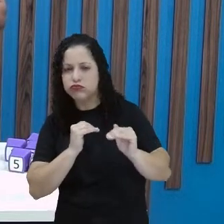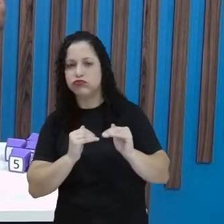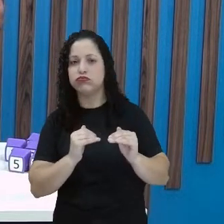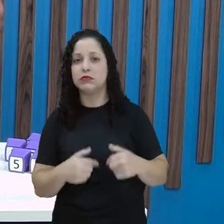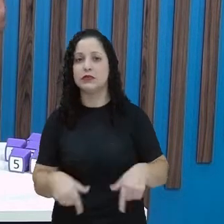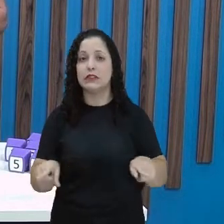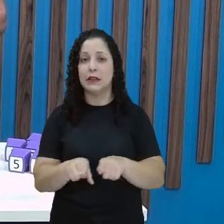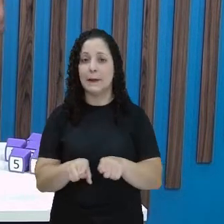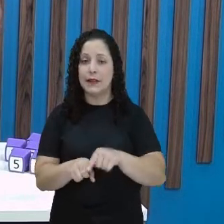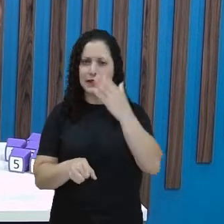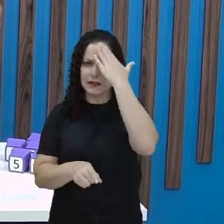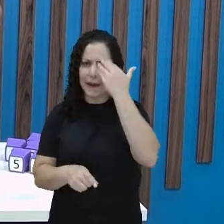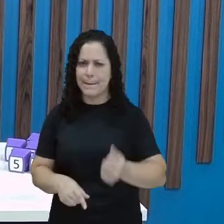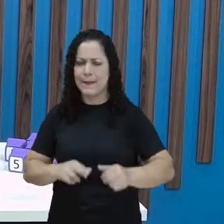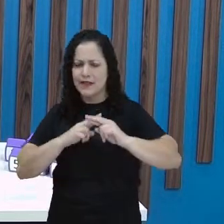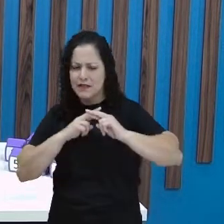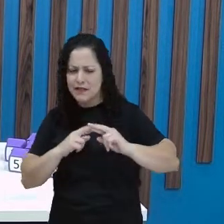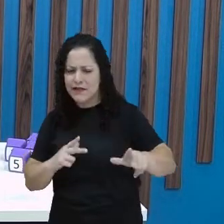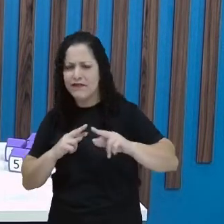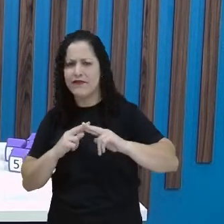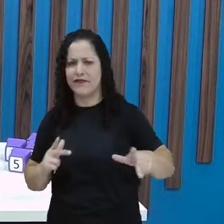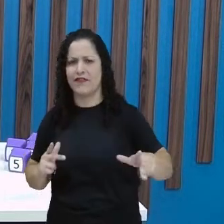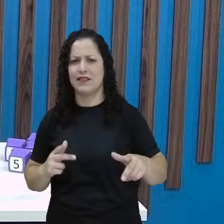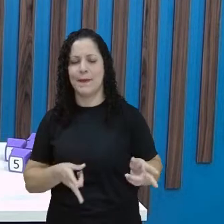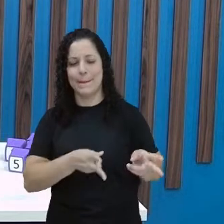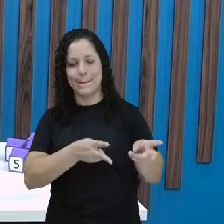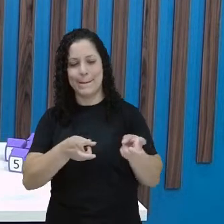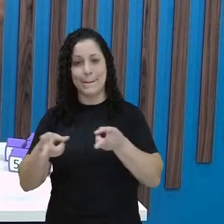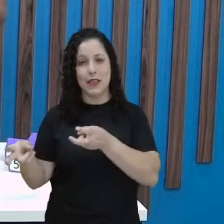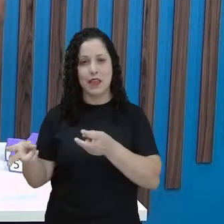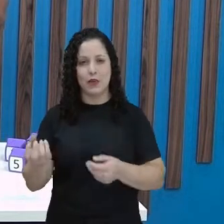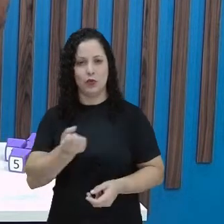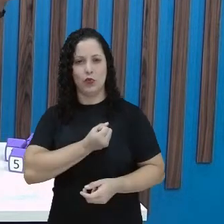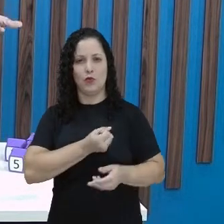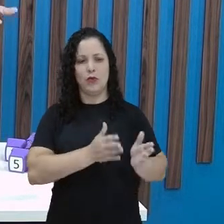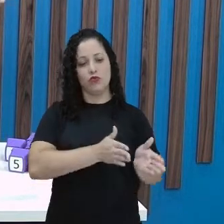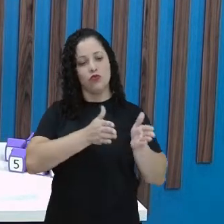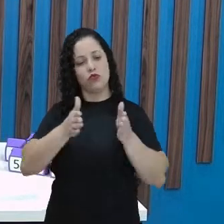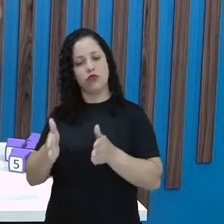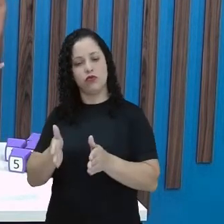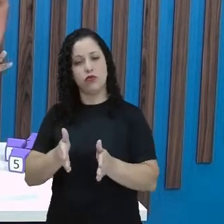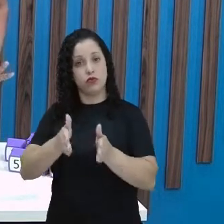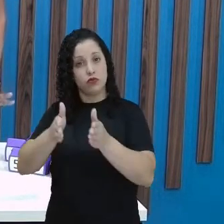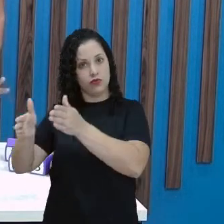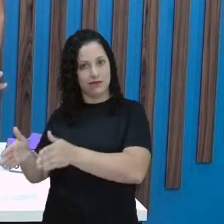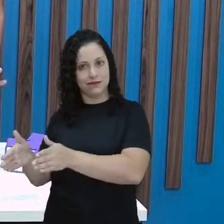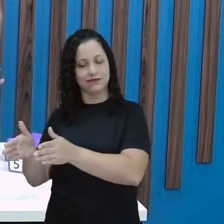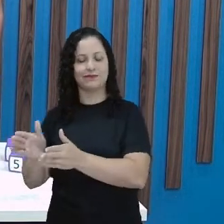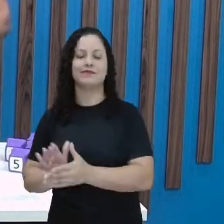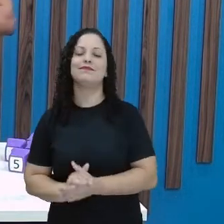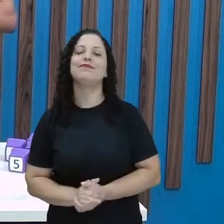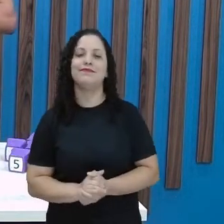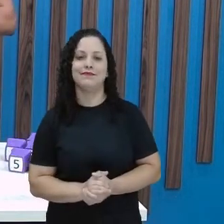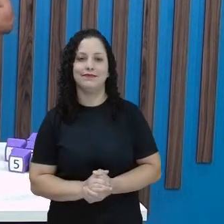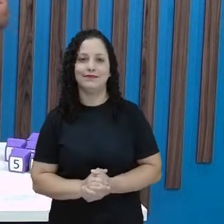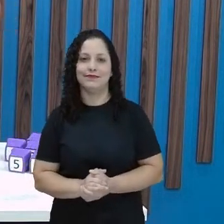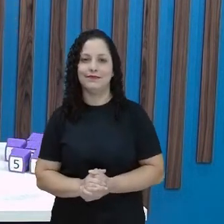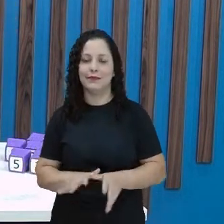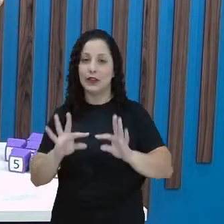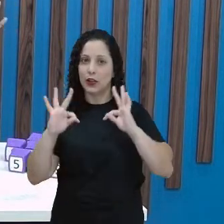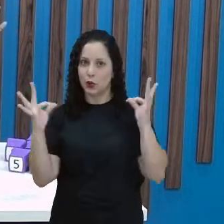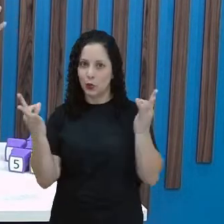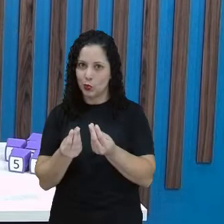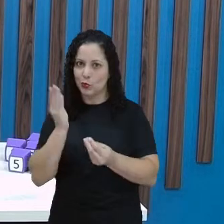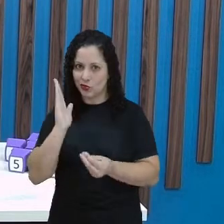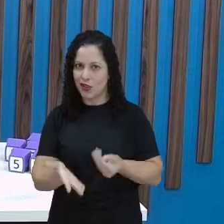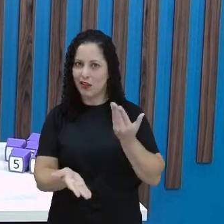saber distinguir os próximos números ou elementos da sequência. Tudo isso a